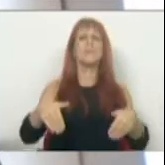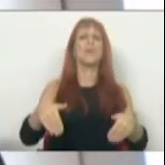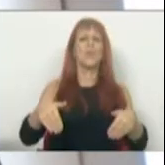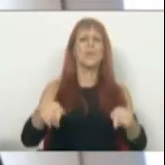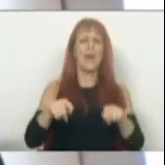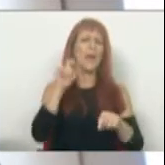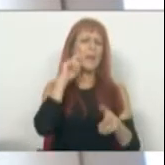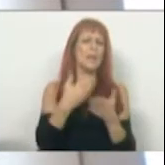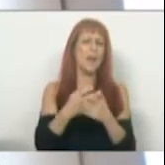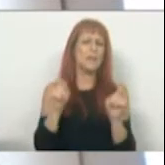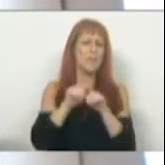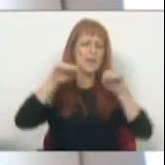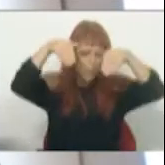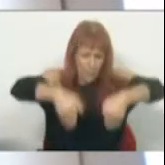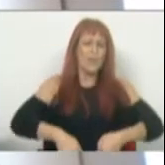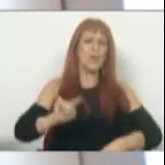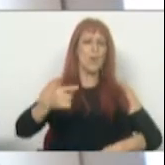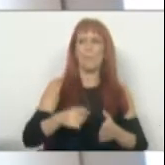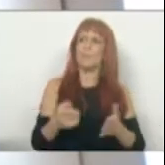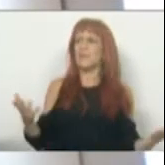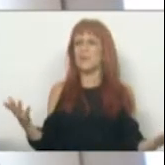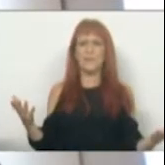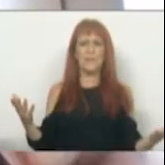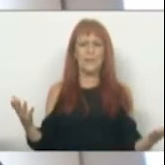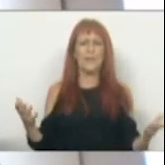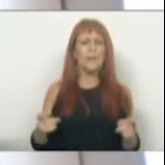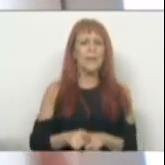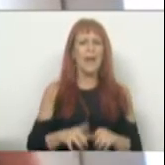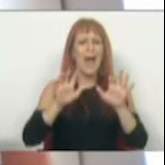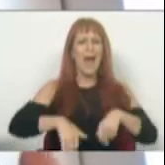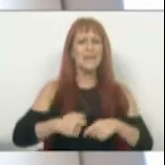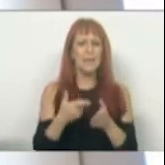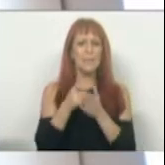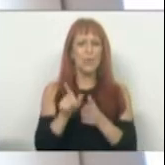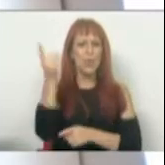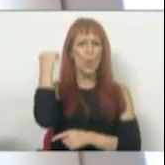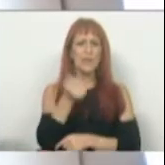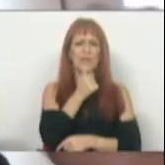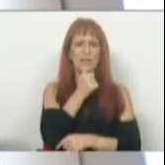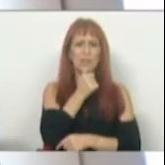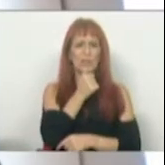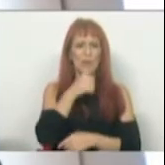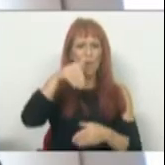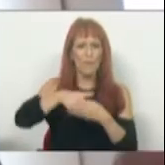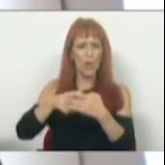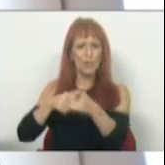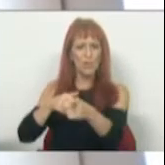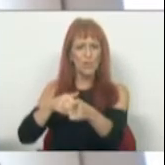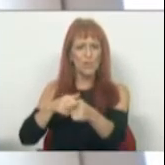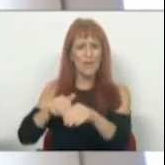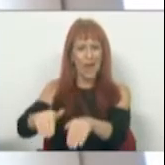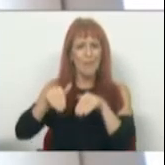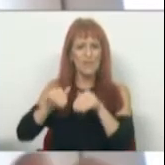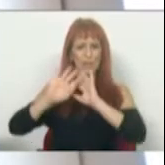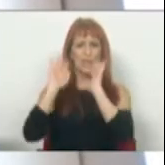garantir com que ela seja mais aprofundada do que precisaria de ser. A Assembleia do Livre ontem determinou um voto de abstenção